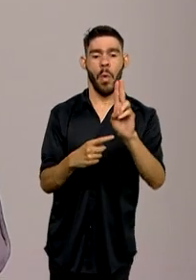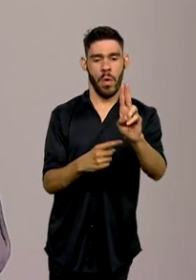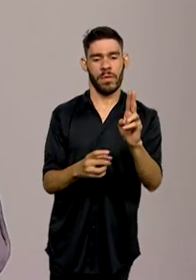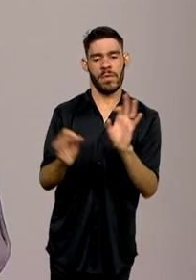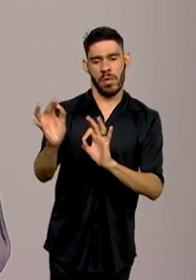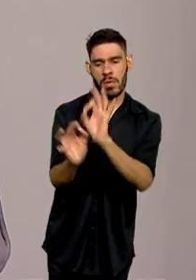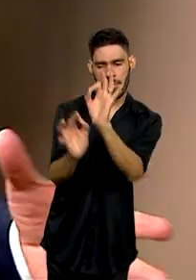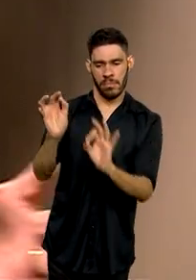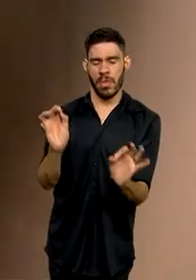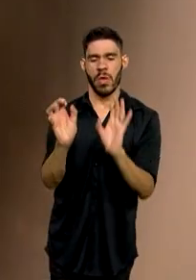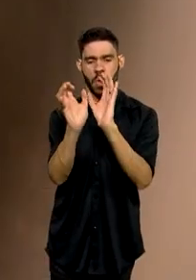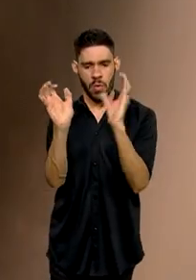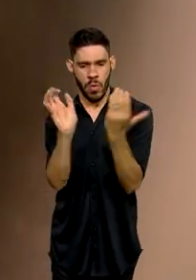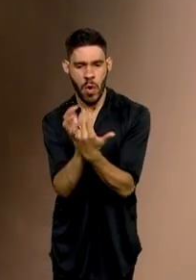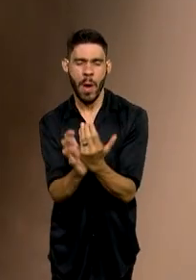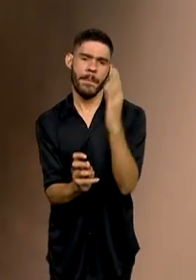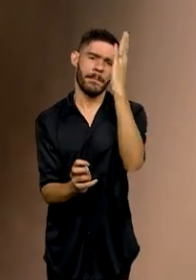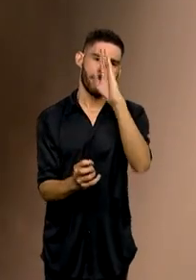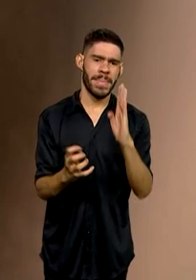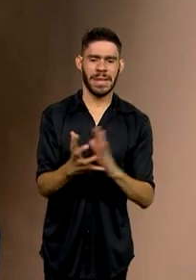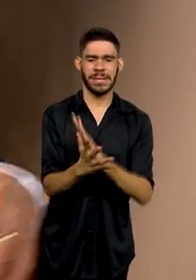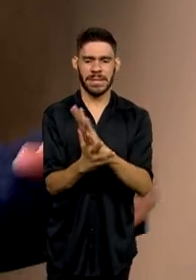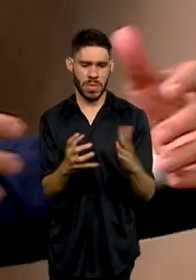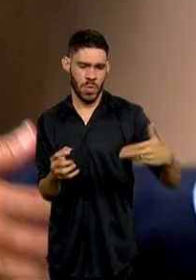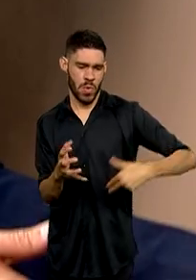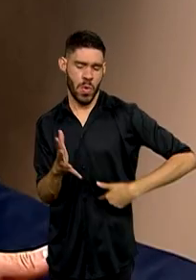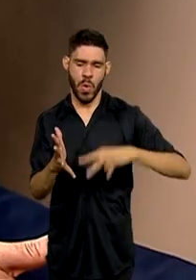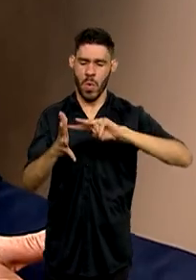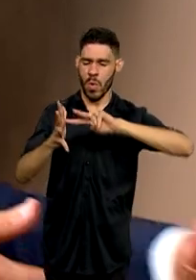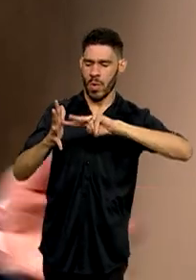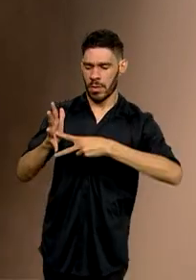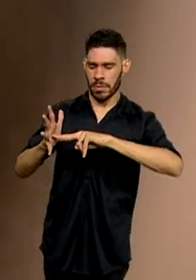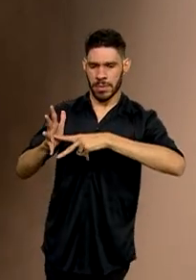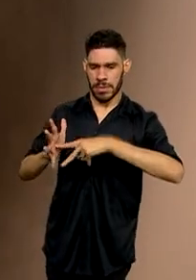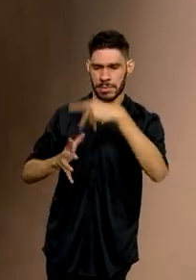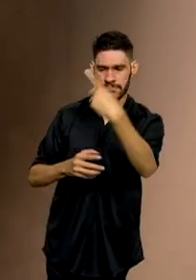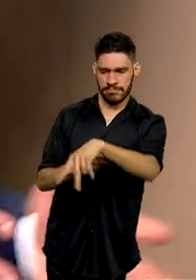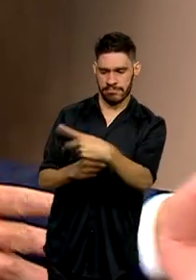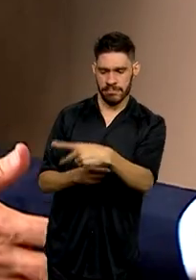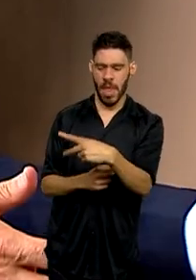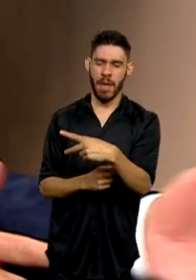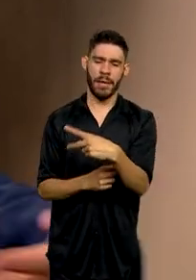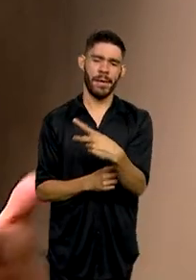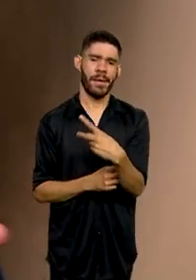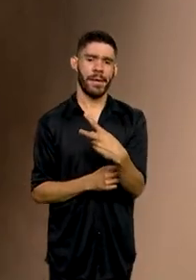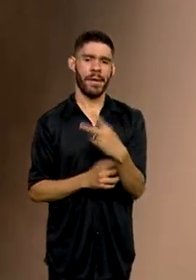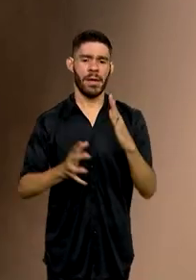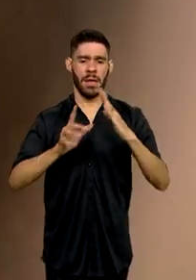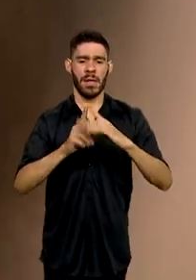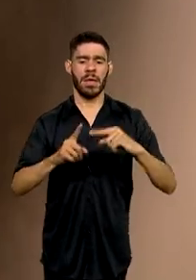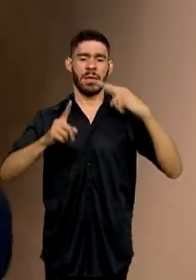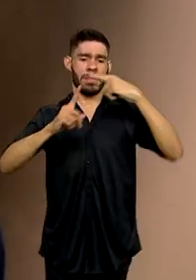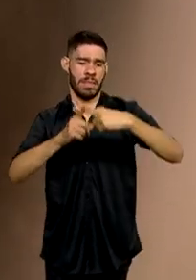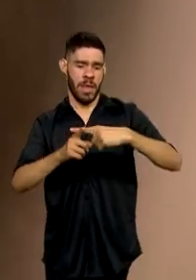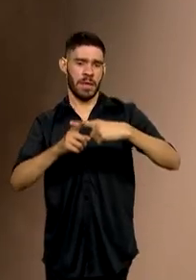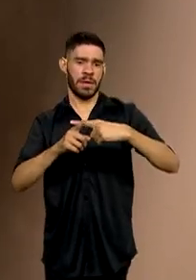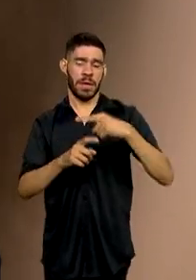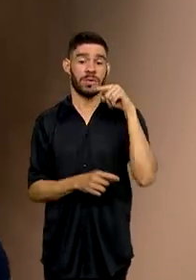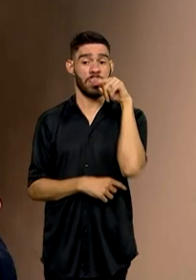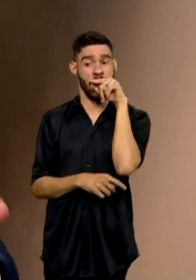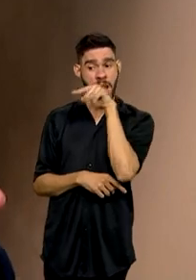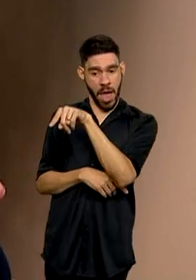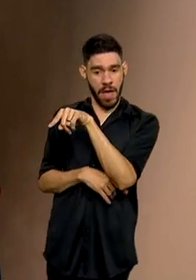organizar um comitê Brasil Sem Fome. No meu sindicato, aqui, numa igreja. Ou seja, ali